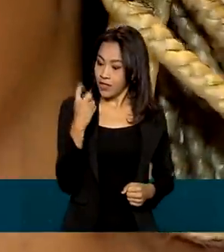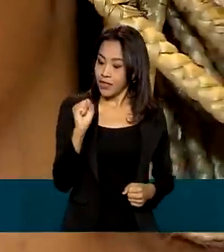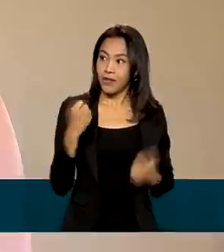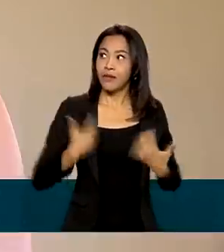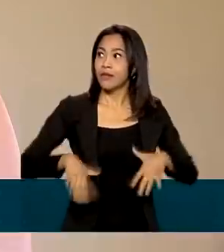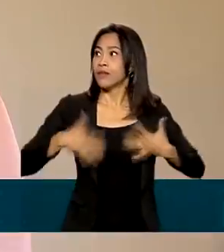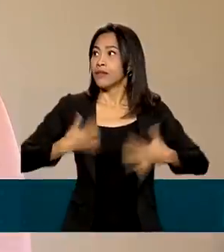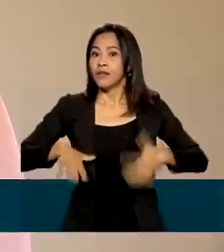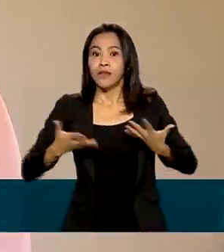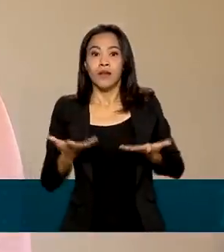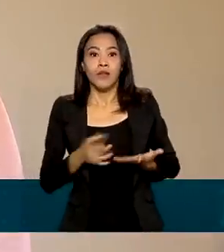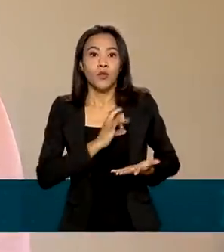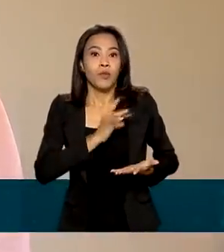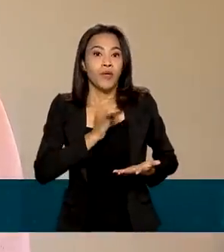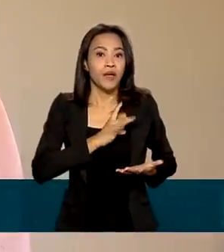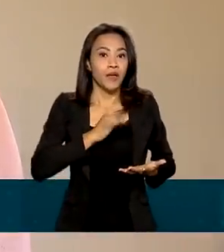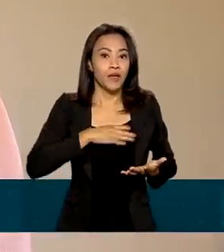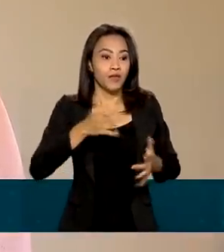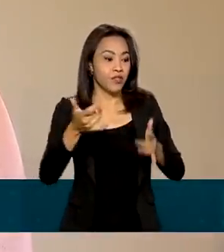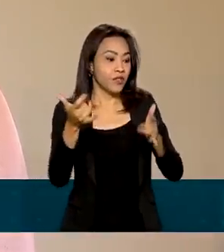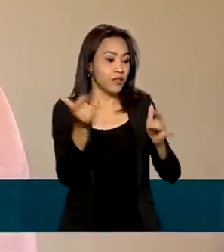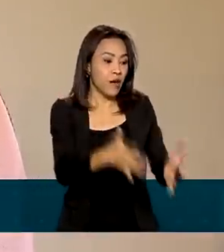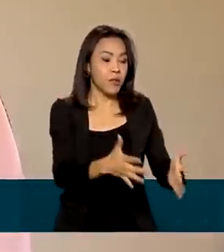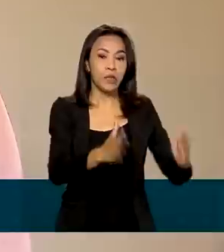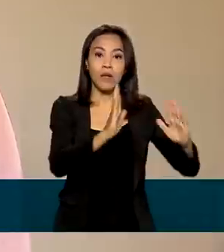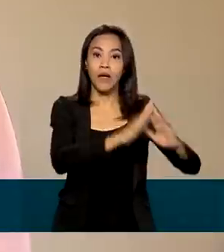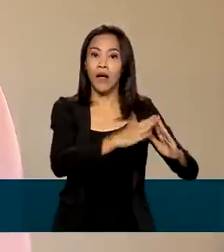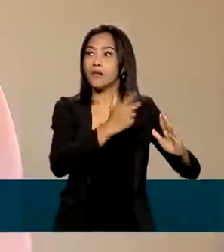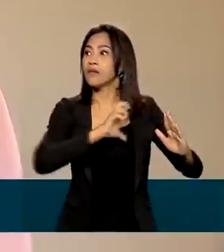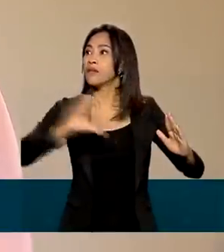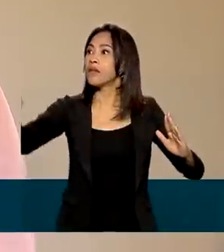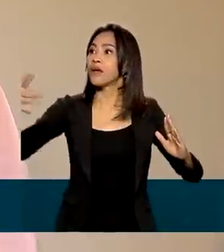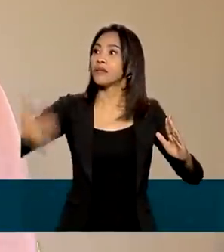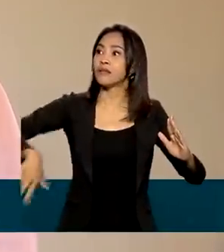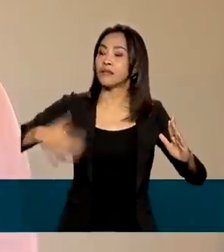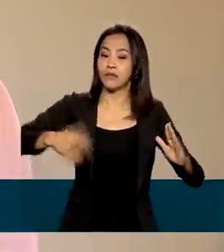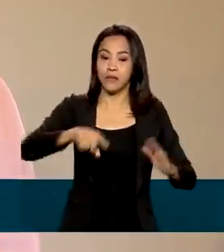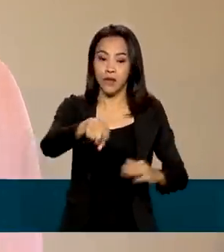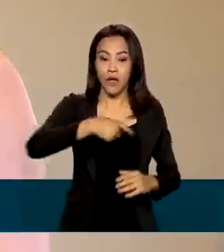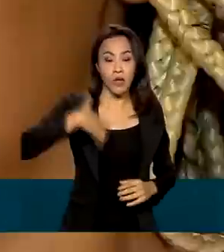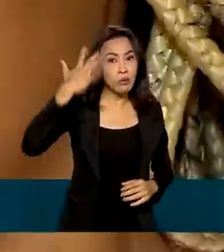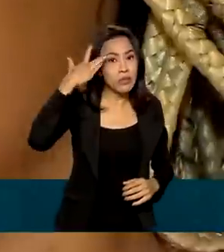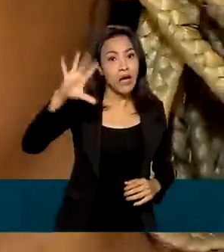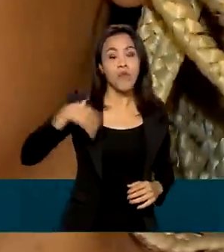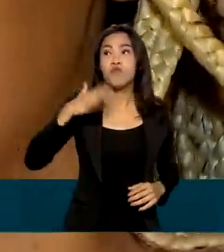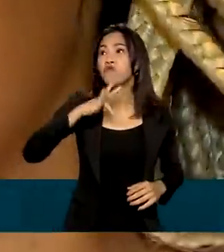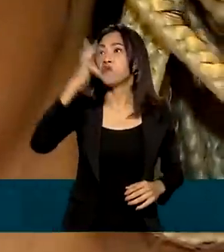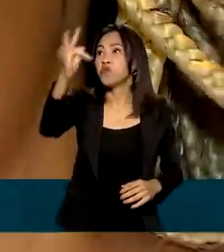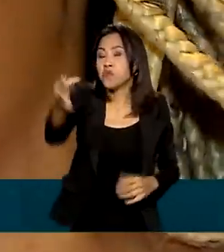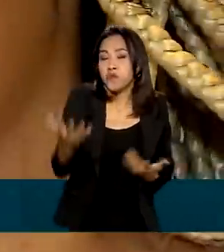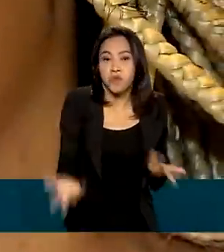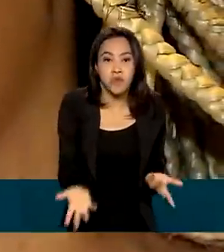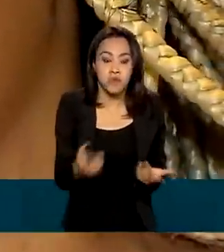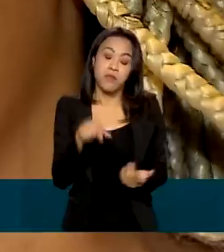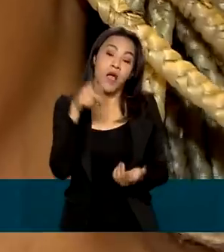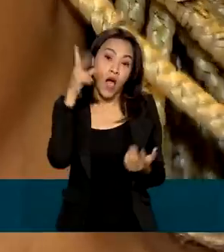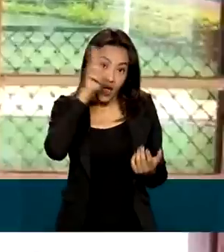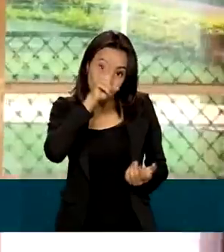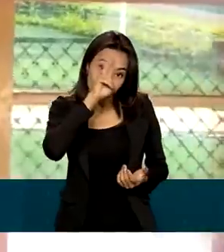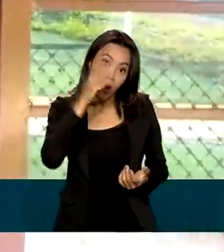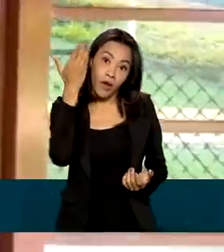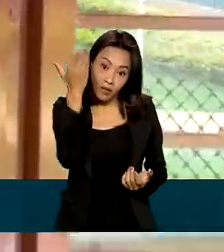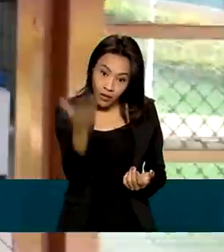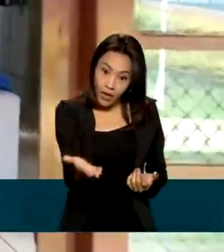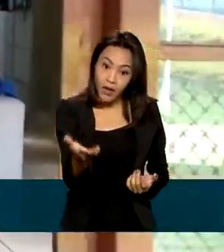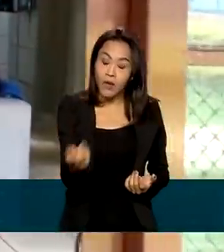insegurança e o medo de deixar a instituição. De medo de você não saber o seu futuro. A história de Júlia pode se repetir